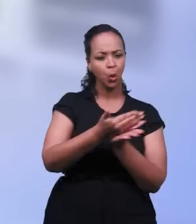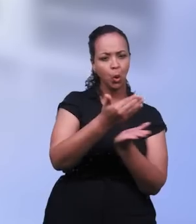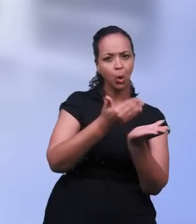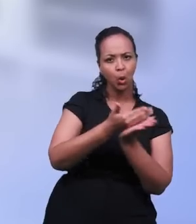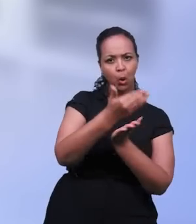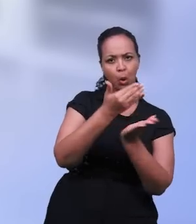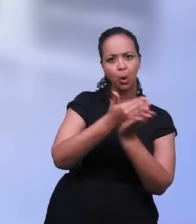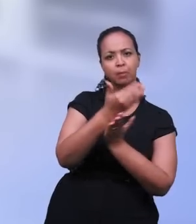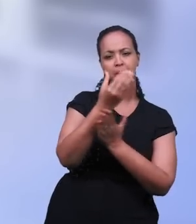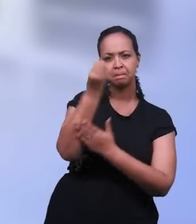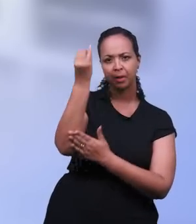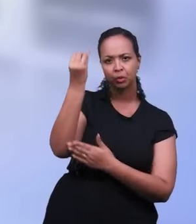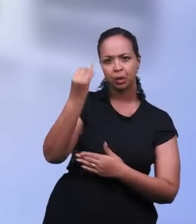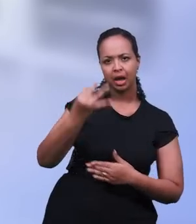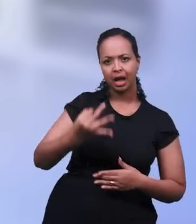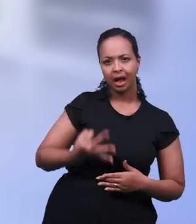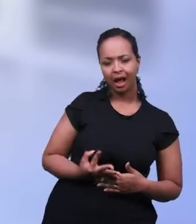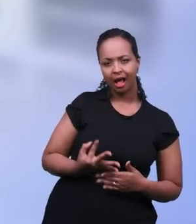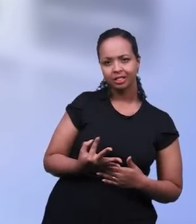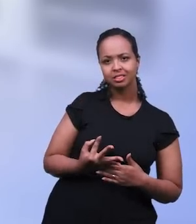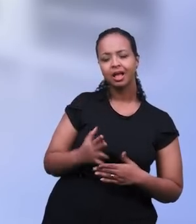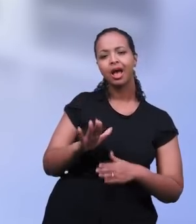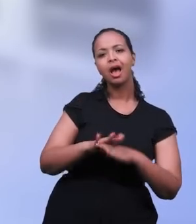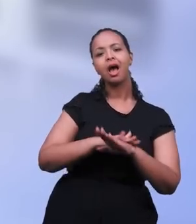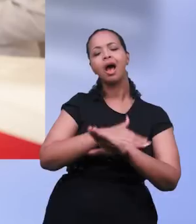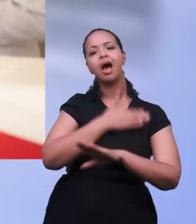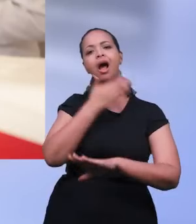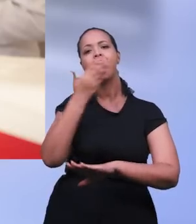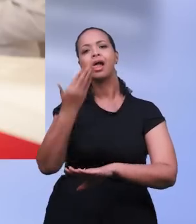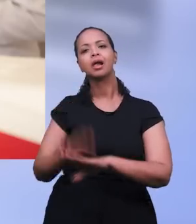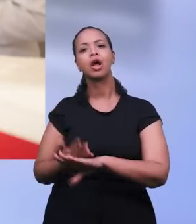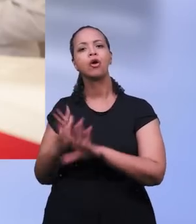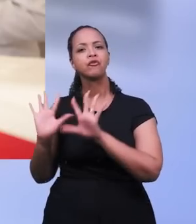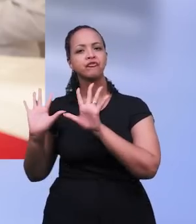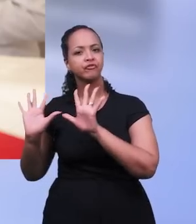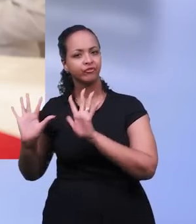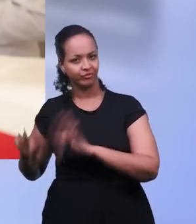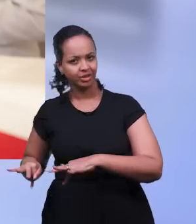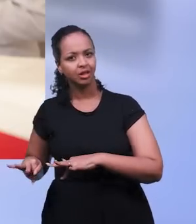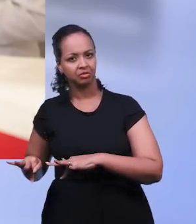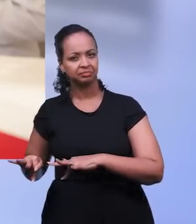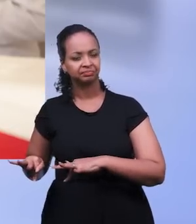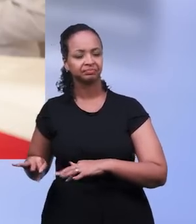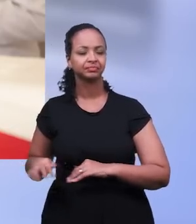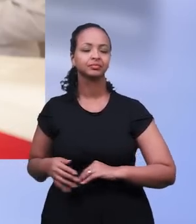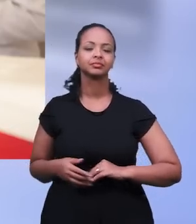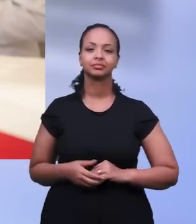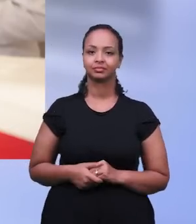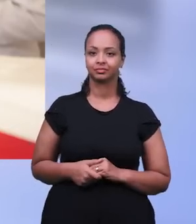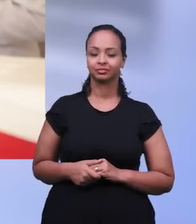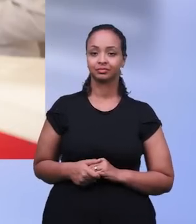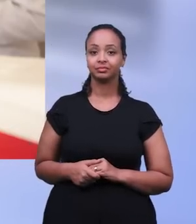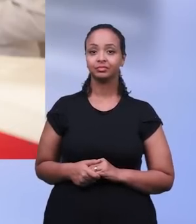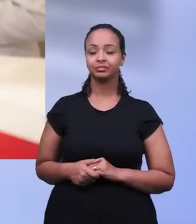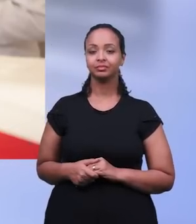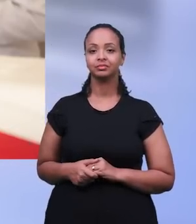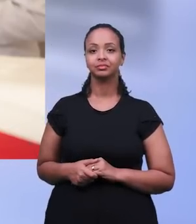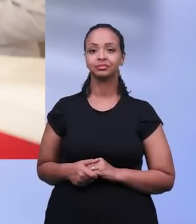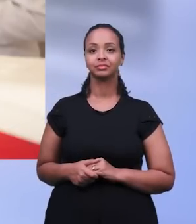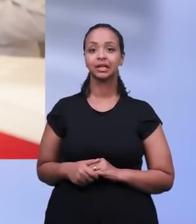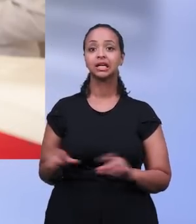desde a abertura, do período da madrugada ali até o finalzinho da ação social, vamos assim dizer,